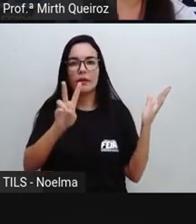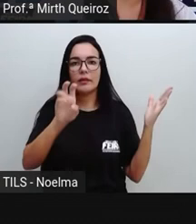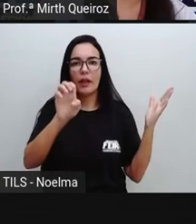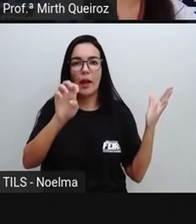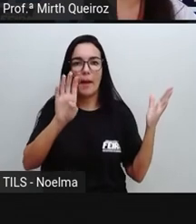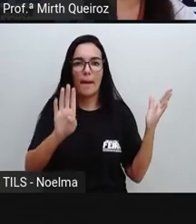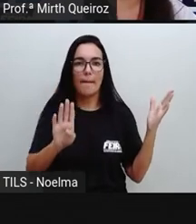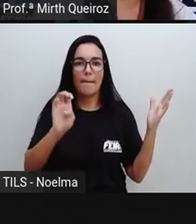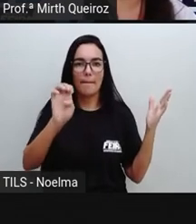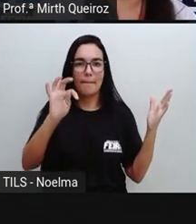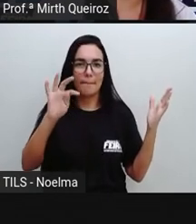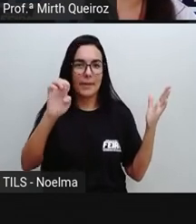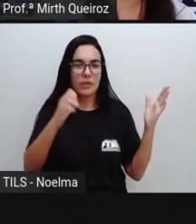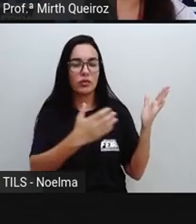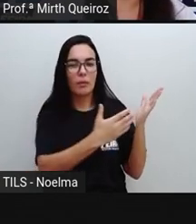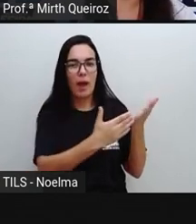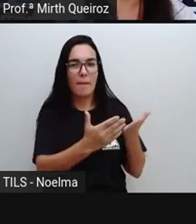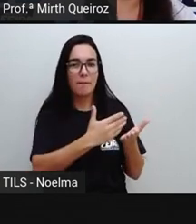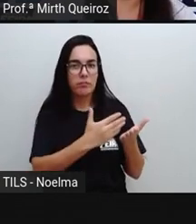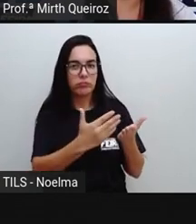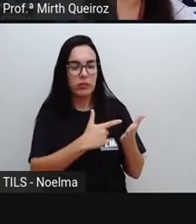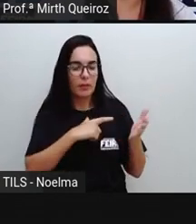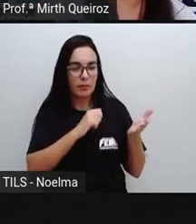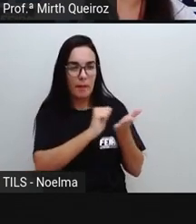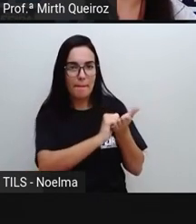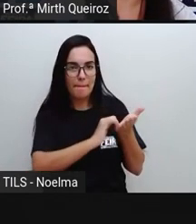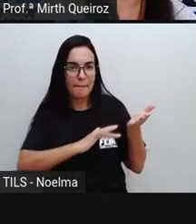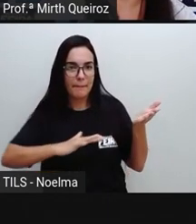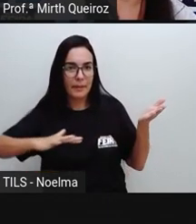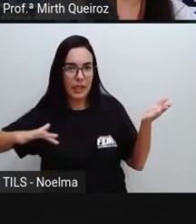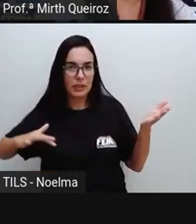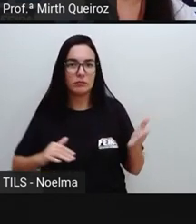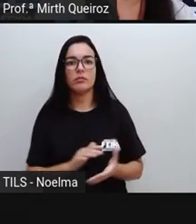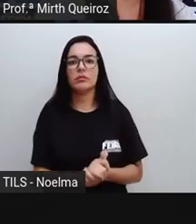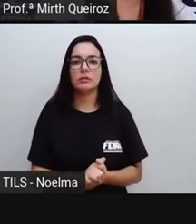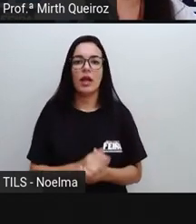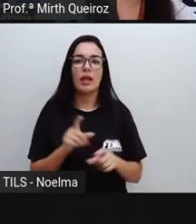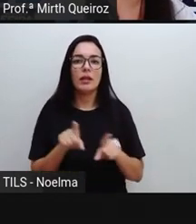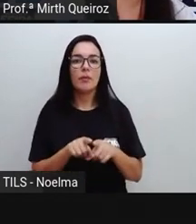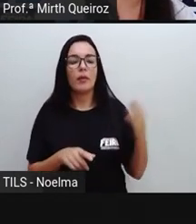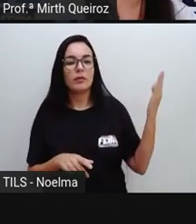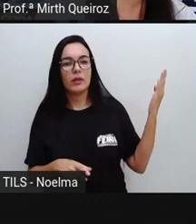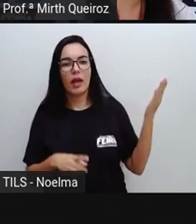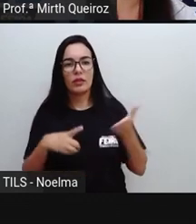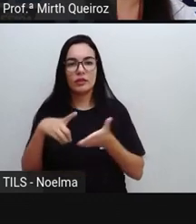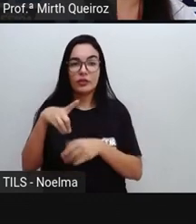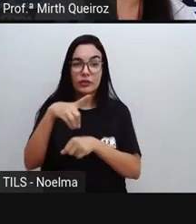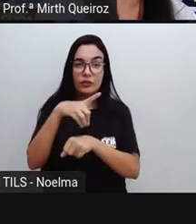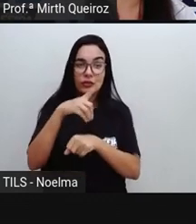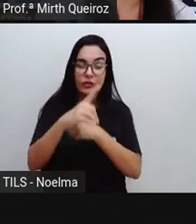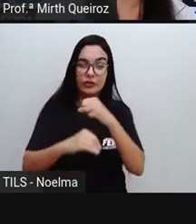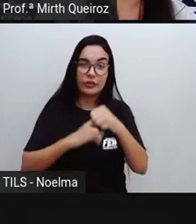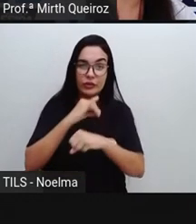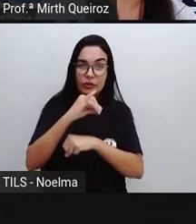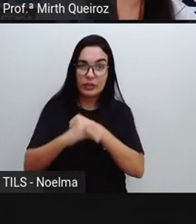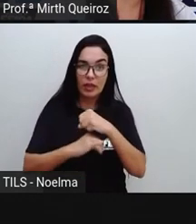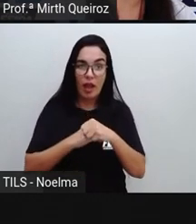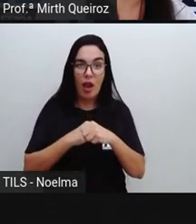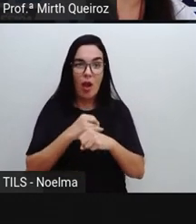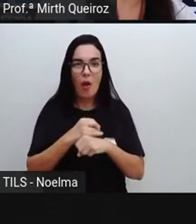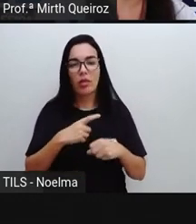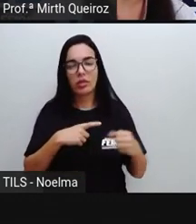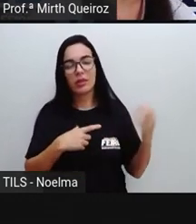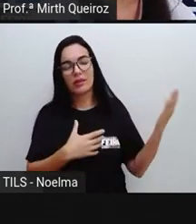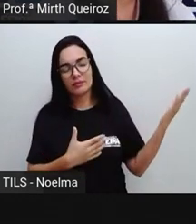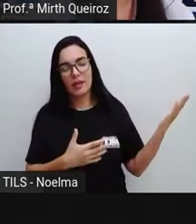tema. Aqui nós temos um verbete, enciclopédio, impresso. E aqui a gente tem o digital, que é a Wikipedia, né?